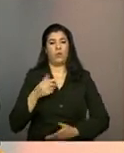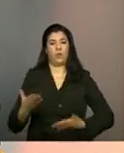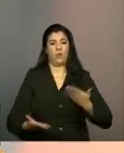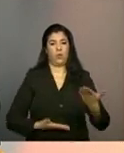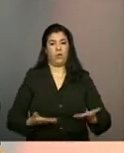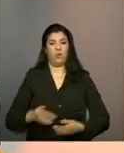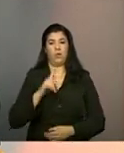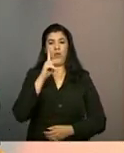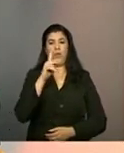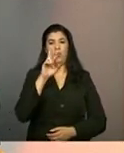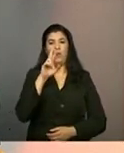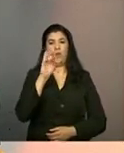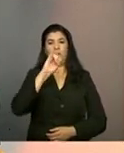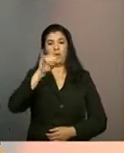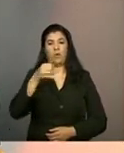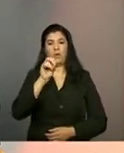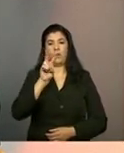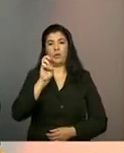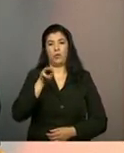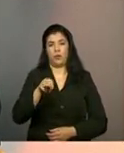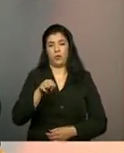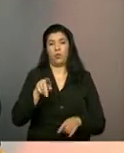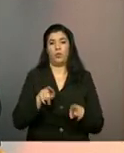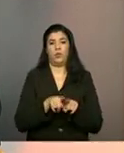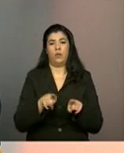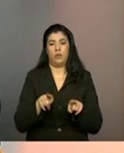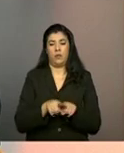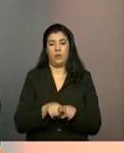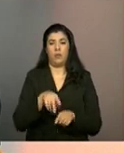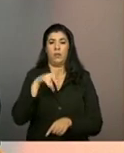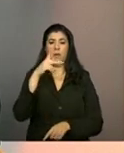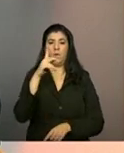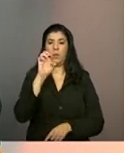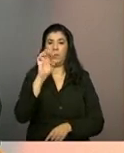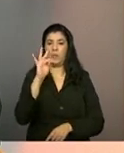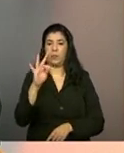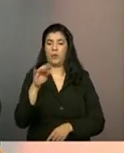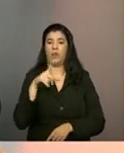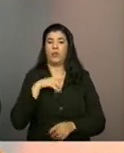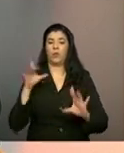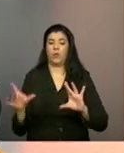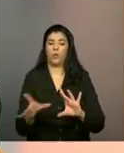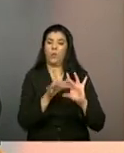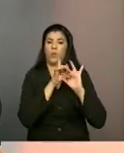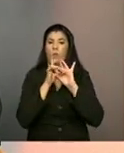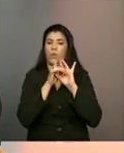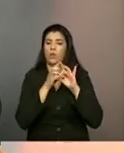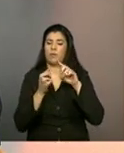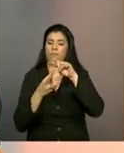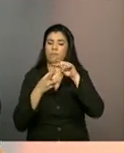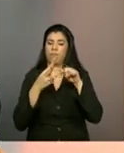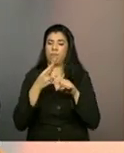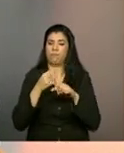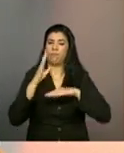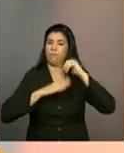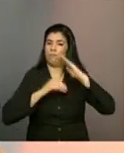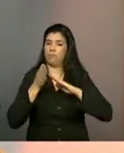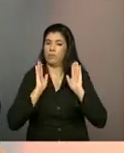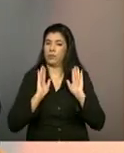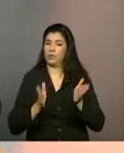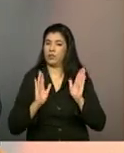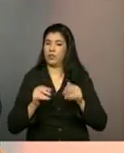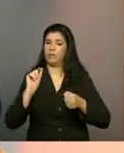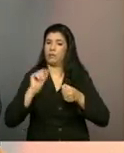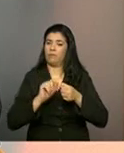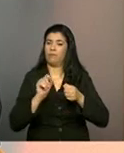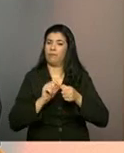pró-jovem, as ações do pró-jovem e também do PET, unificou-se essas três ações que executavam